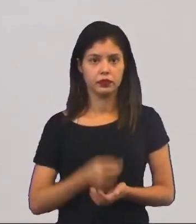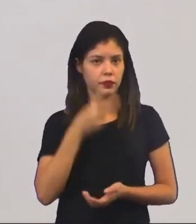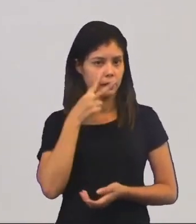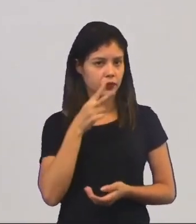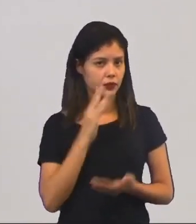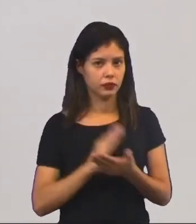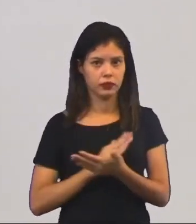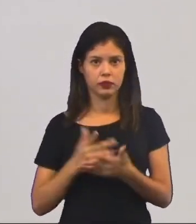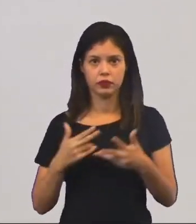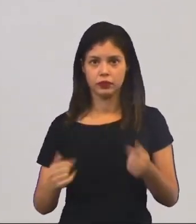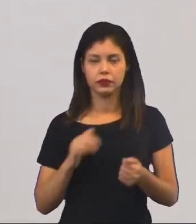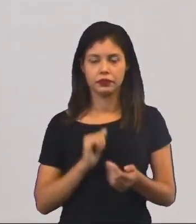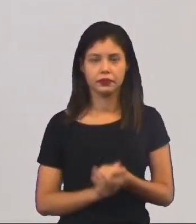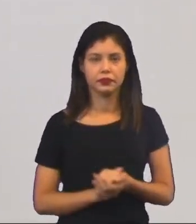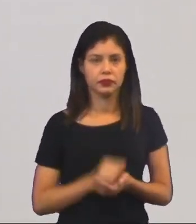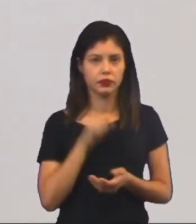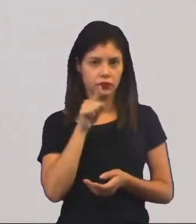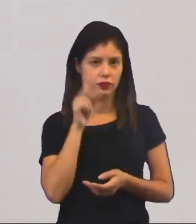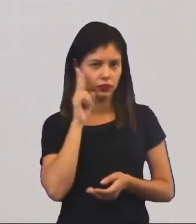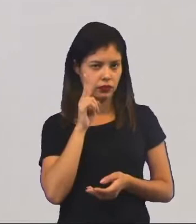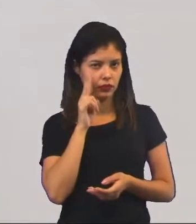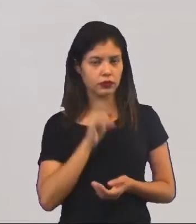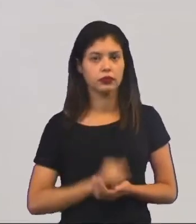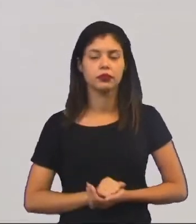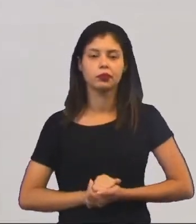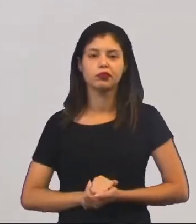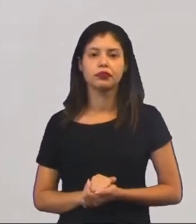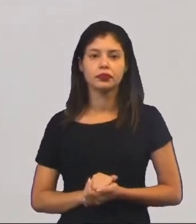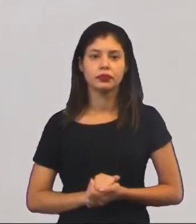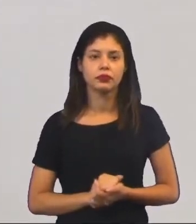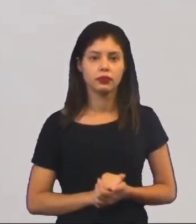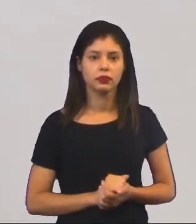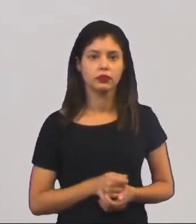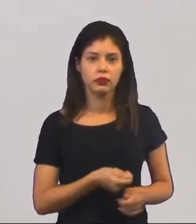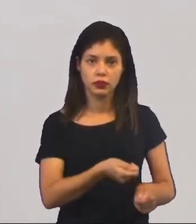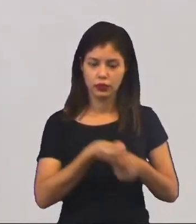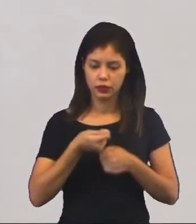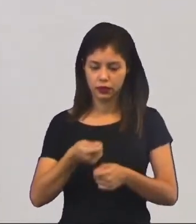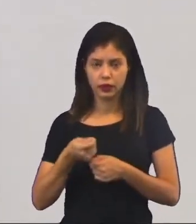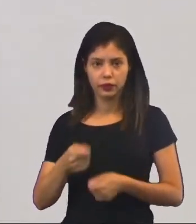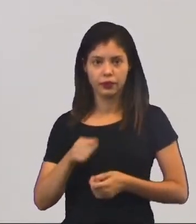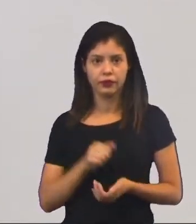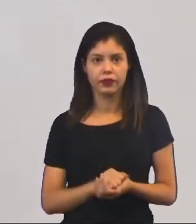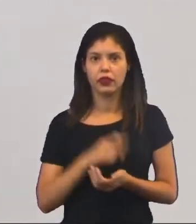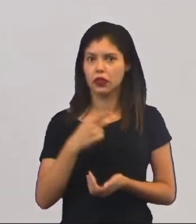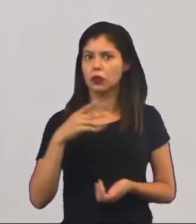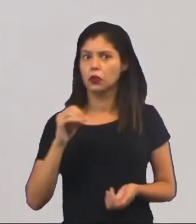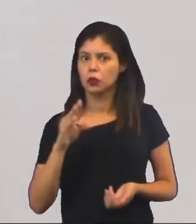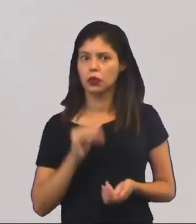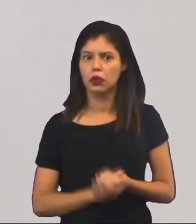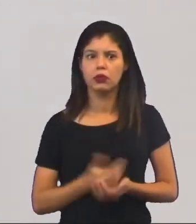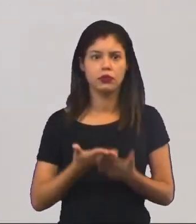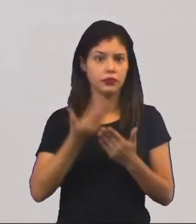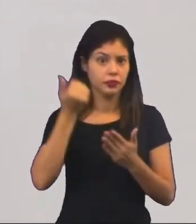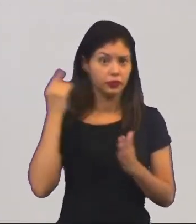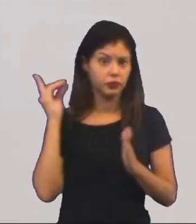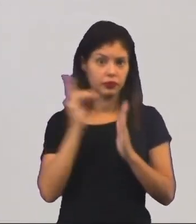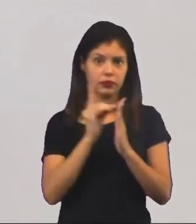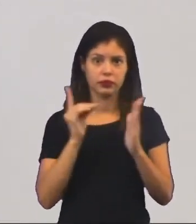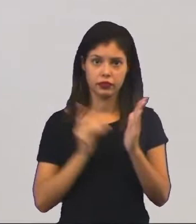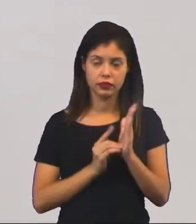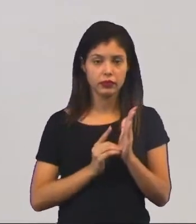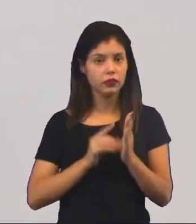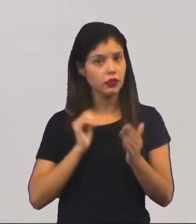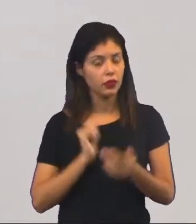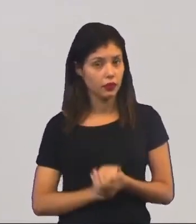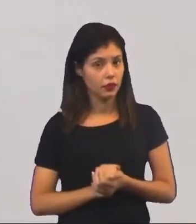ver algumas coisinhas aqui, ver se alguém daí vai se lembrar. O aspirador de pó. Por muitas décadas atrás, quem tinha